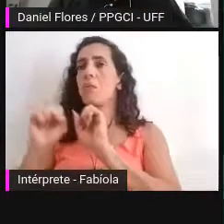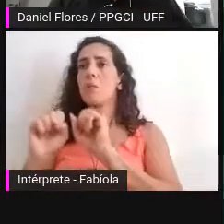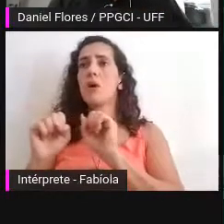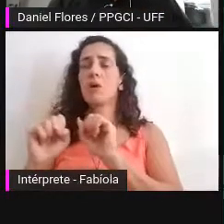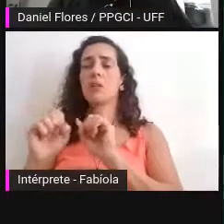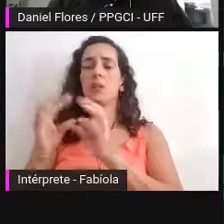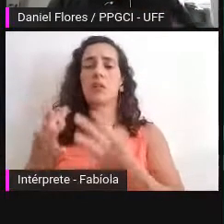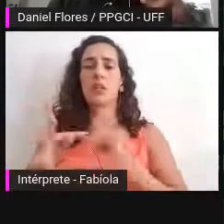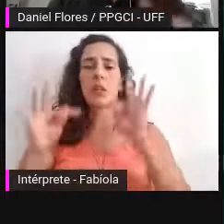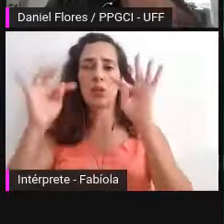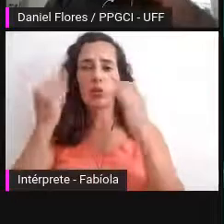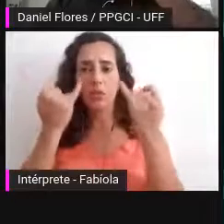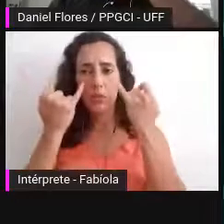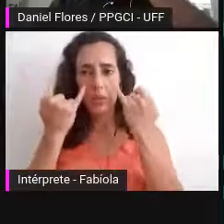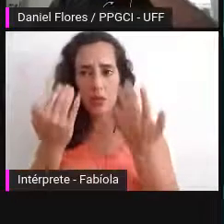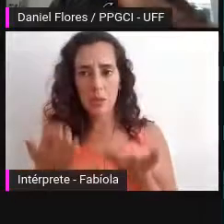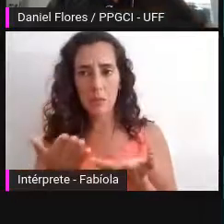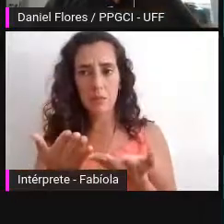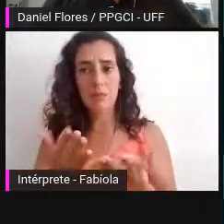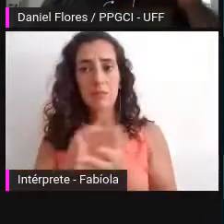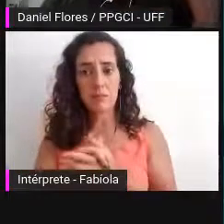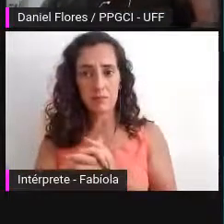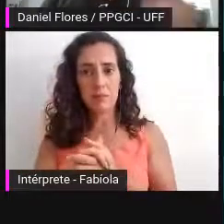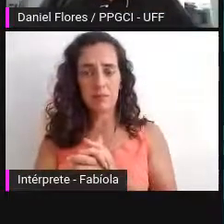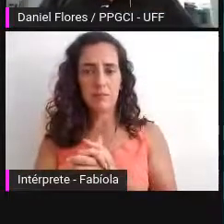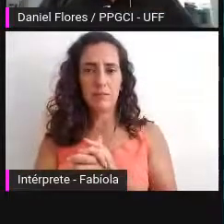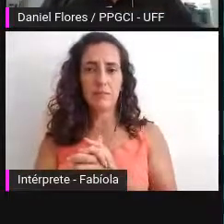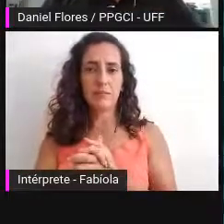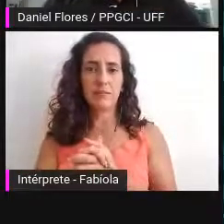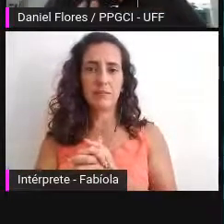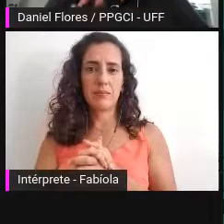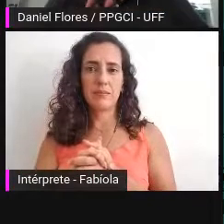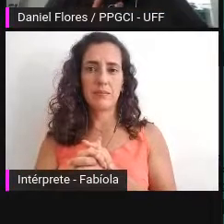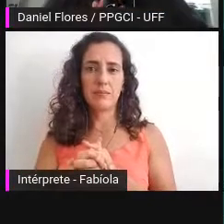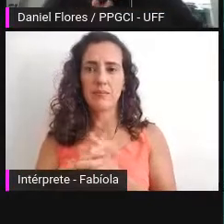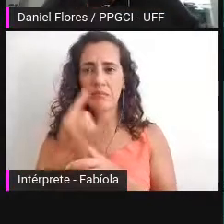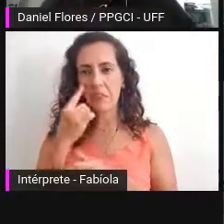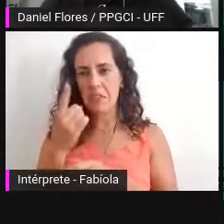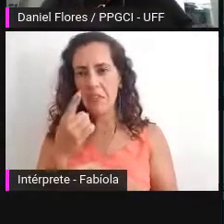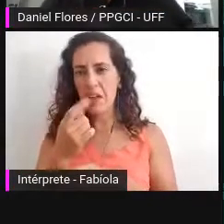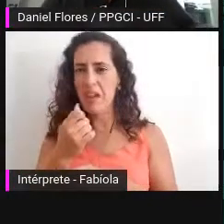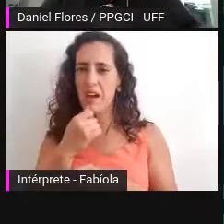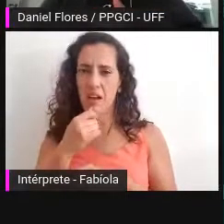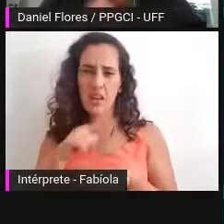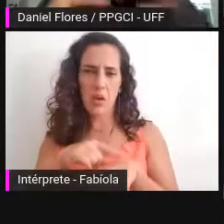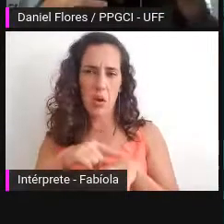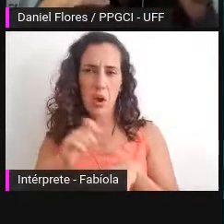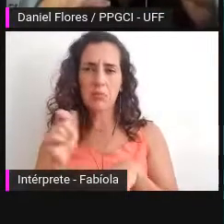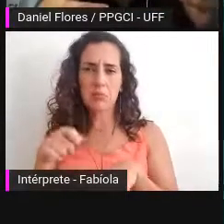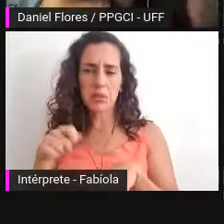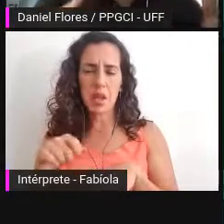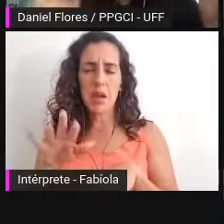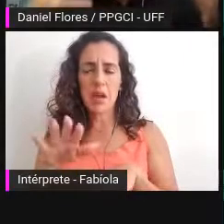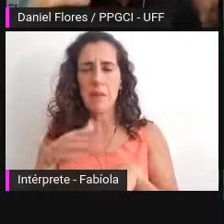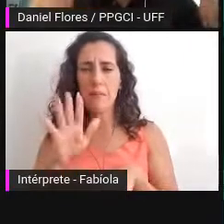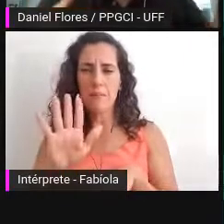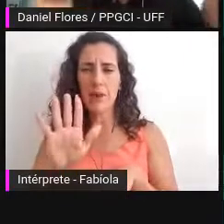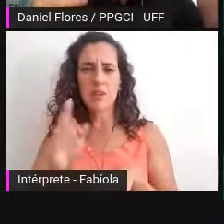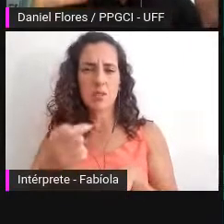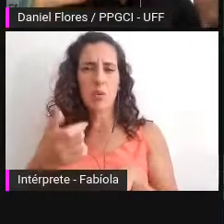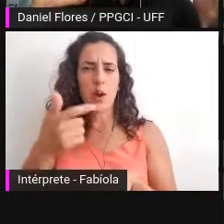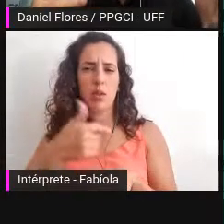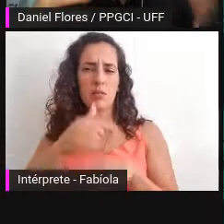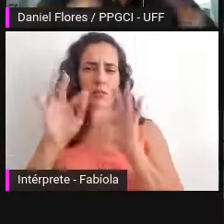gente vou fechando o horário ainda está tranquilo então nós estamos